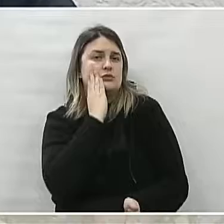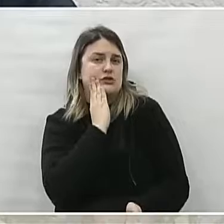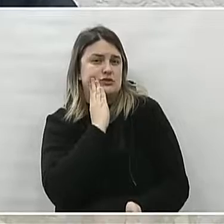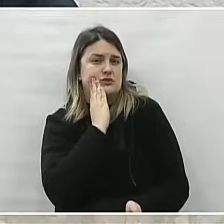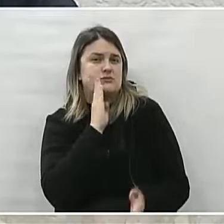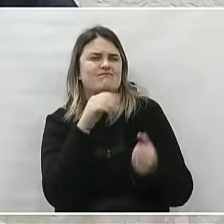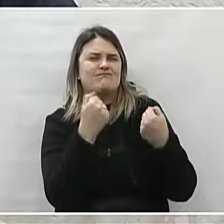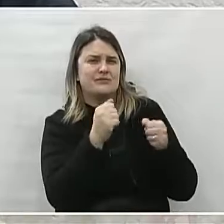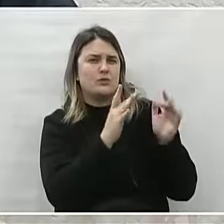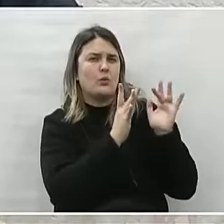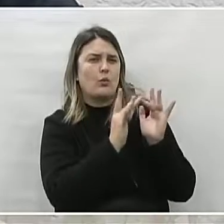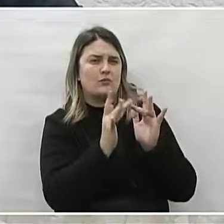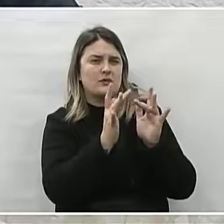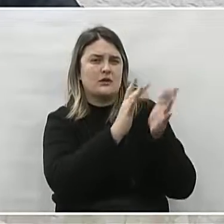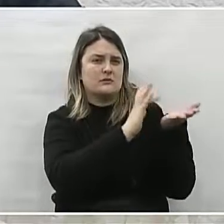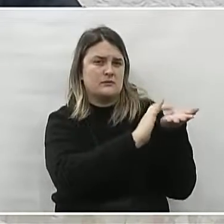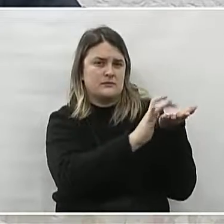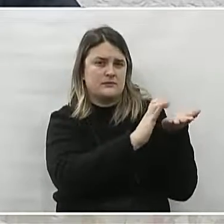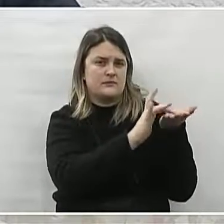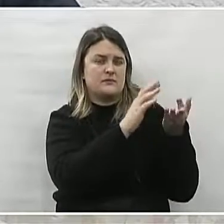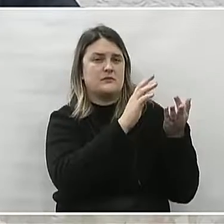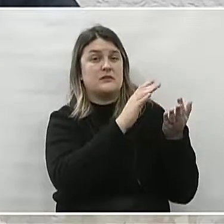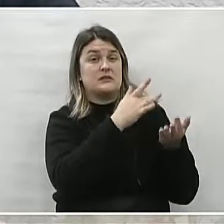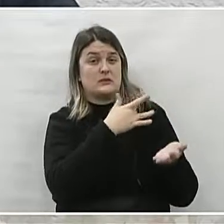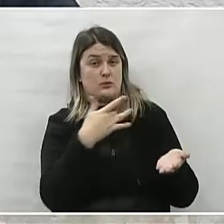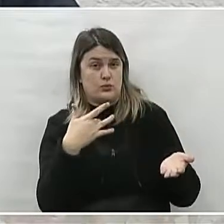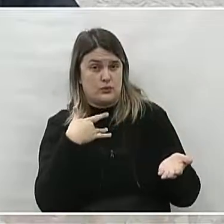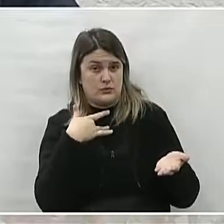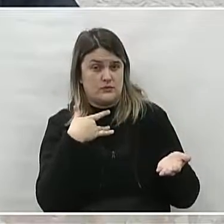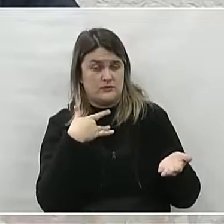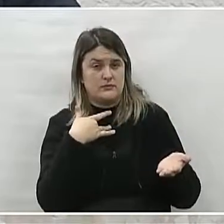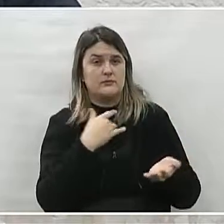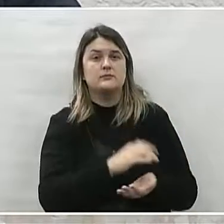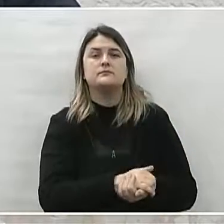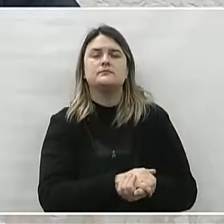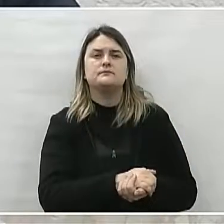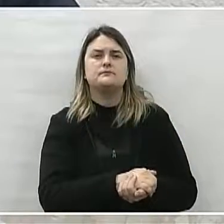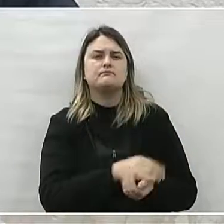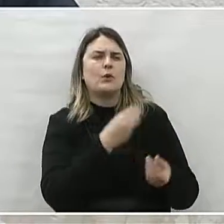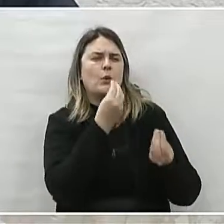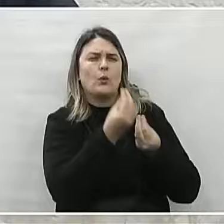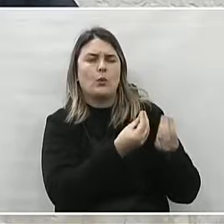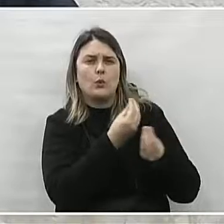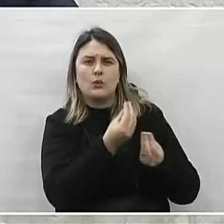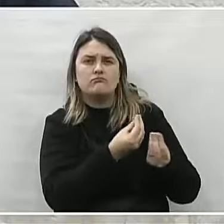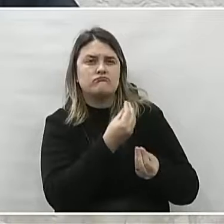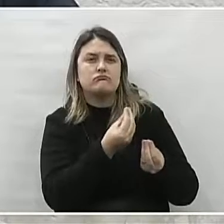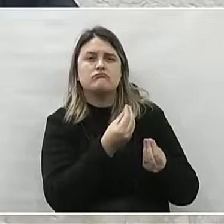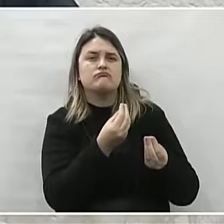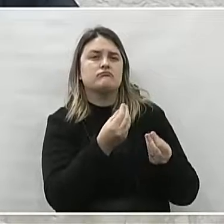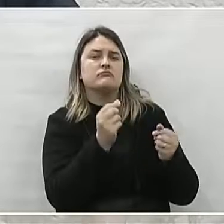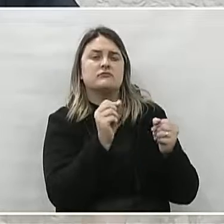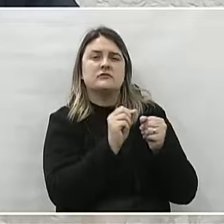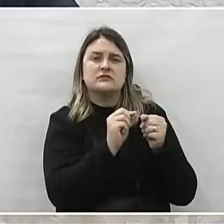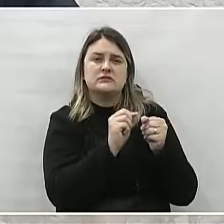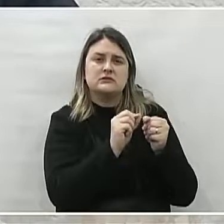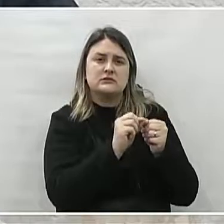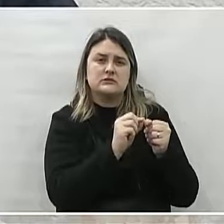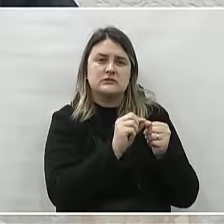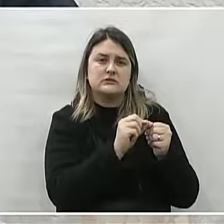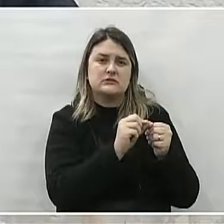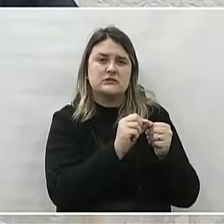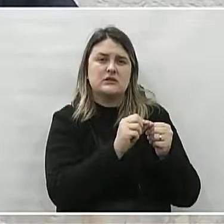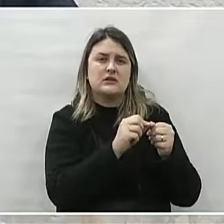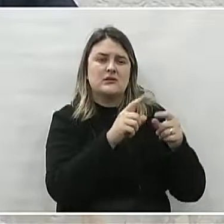para que entre em contato com a Secretaria Municipal de Saúde e busque, junto à mesma, implantação do